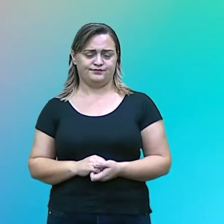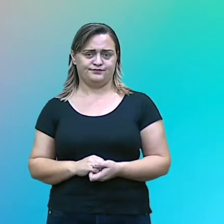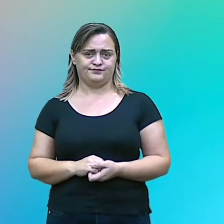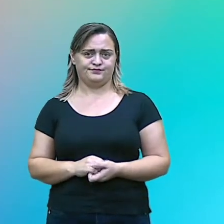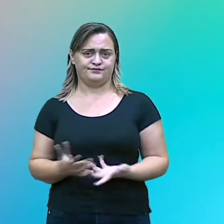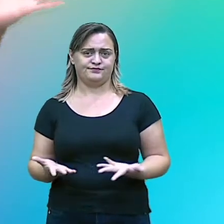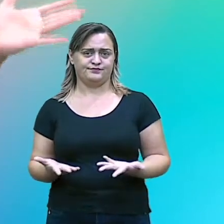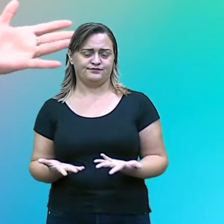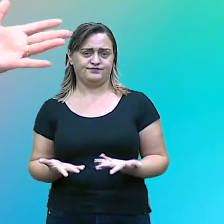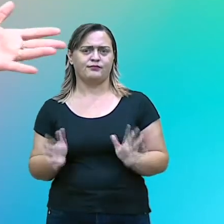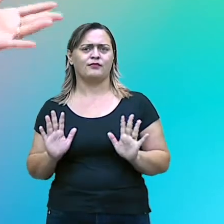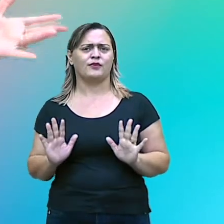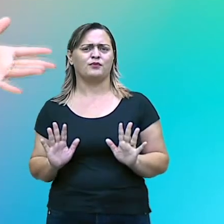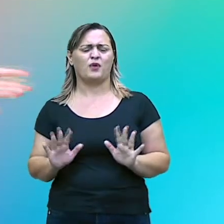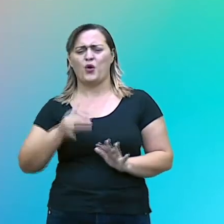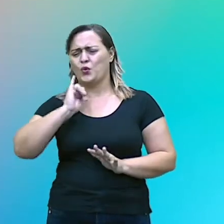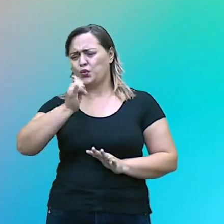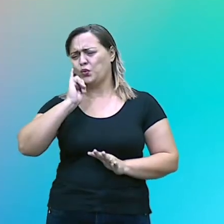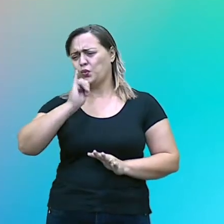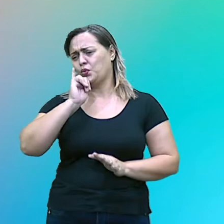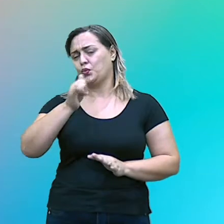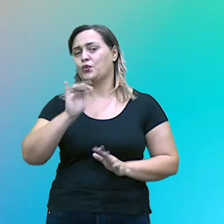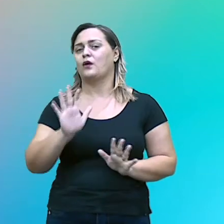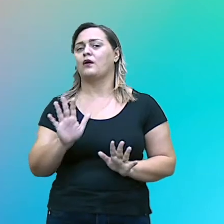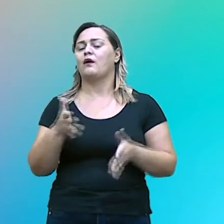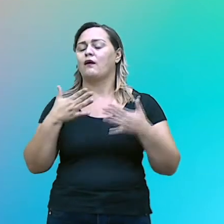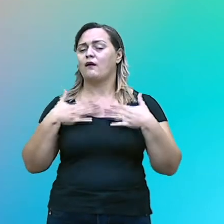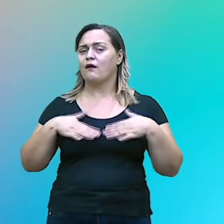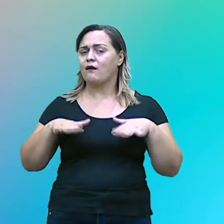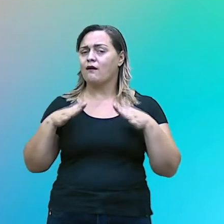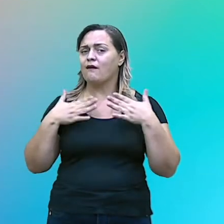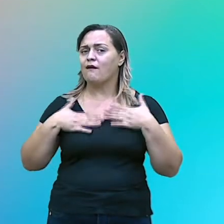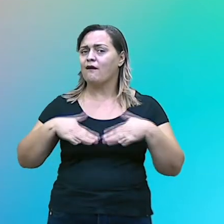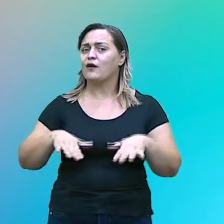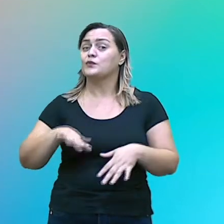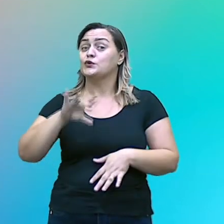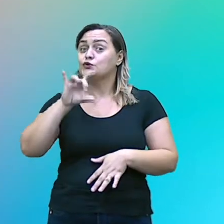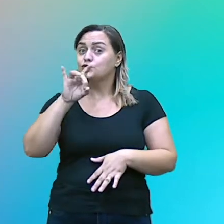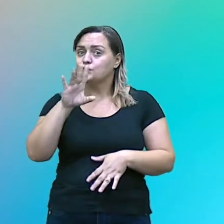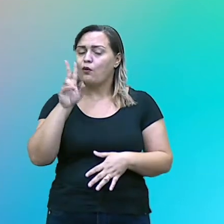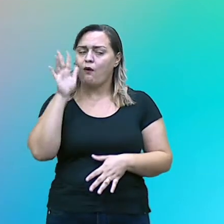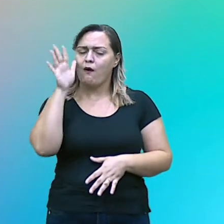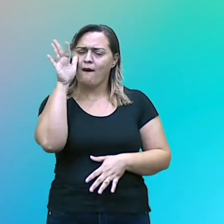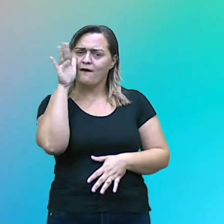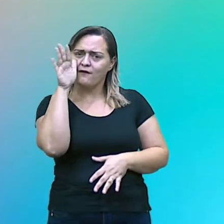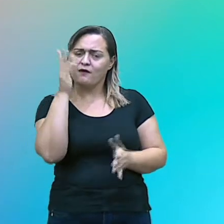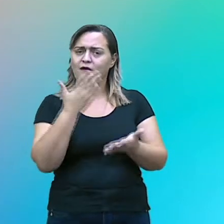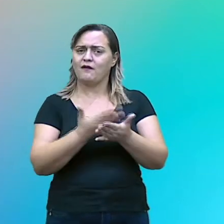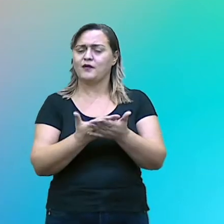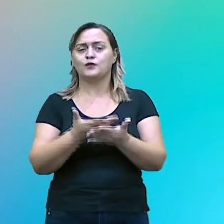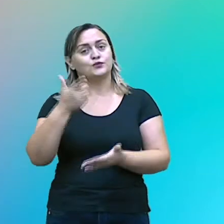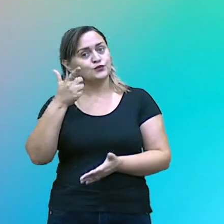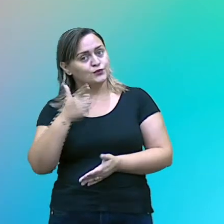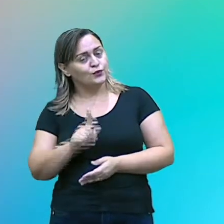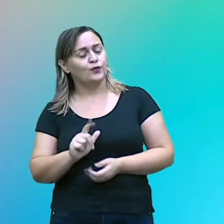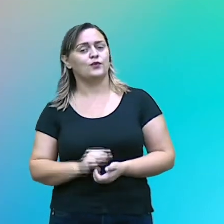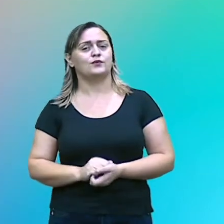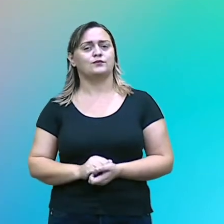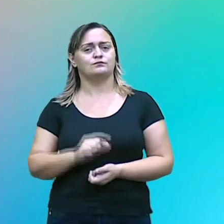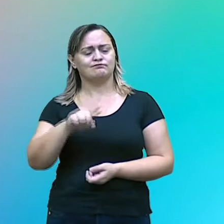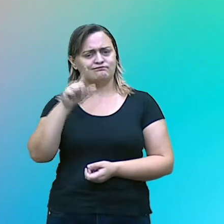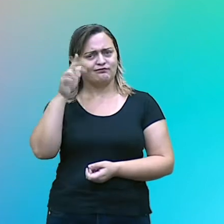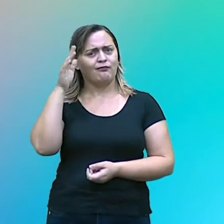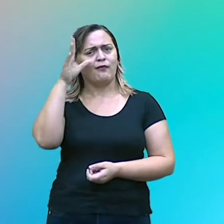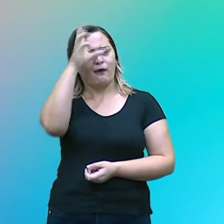esse tanto de informação, né? Volta, busca as nossas aulas que nós estudamos aí, tá? Isso